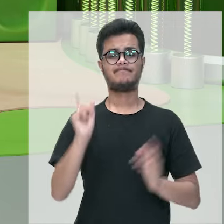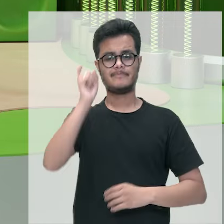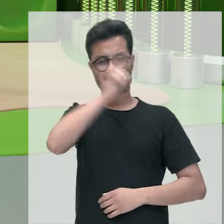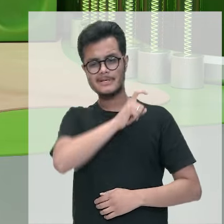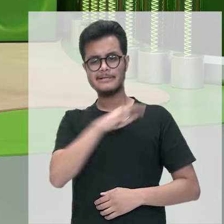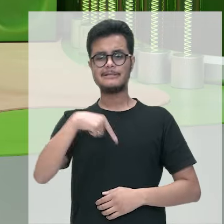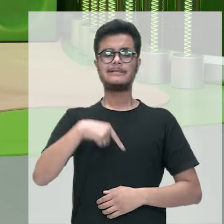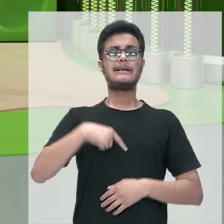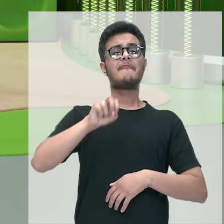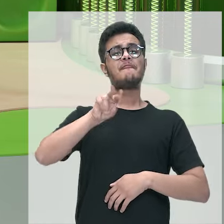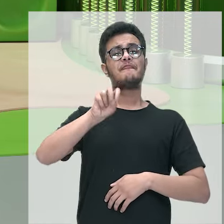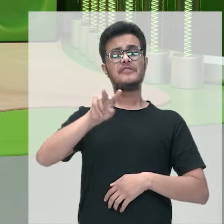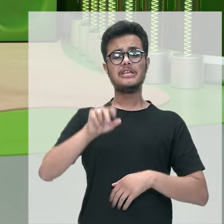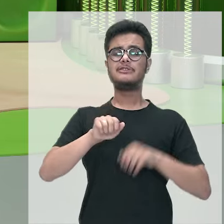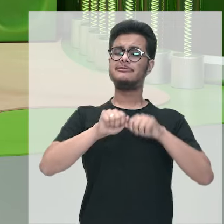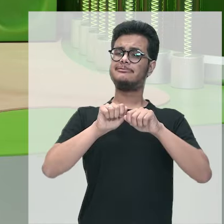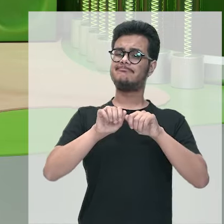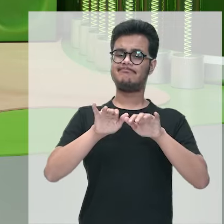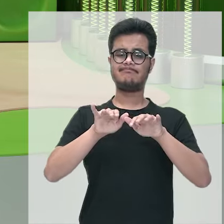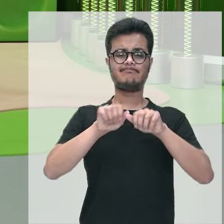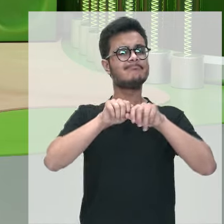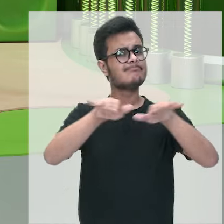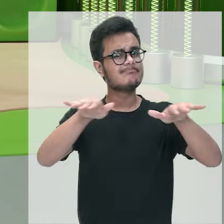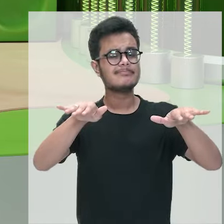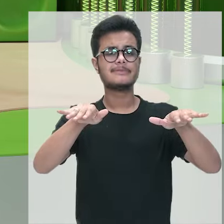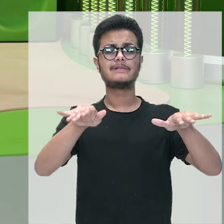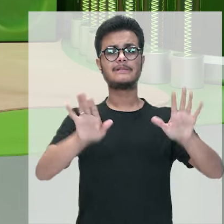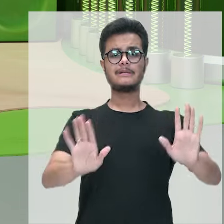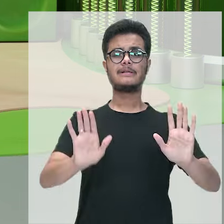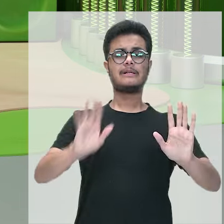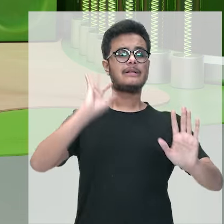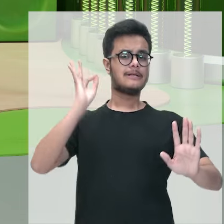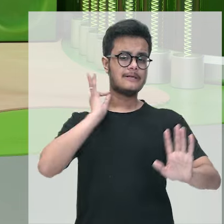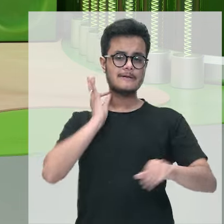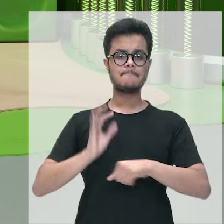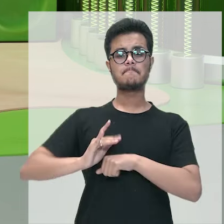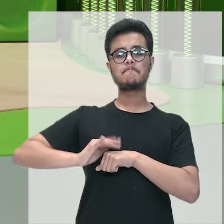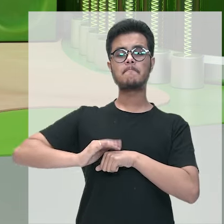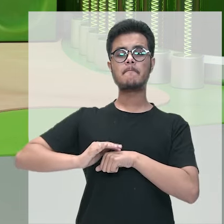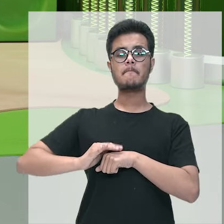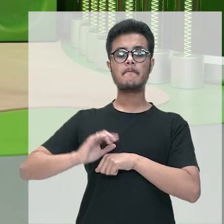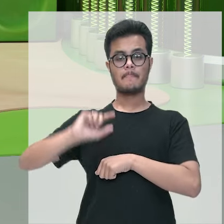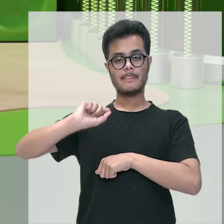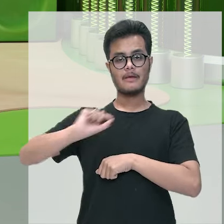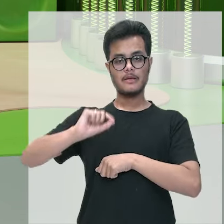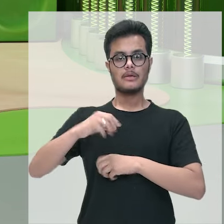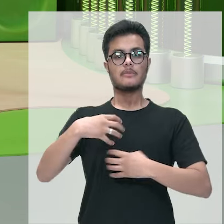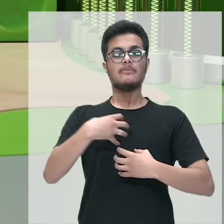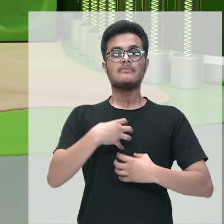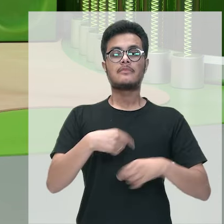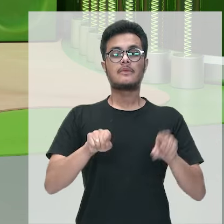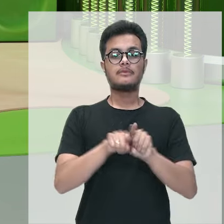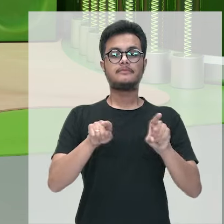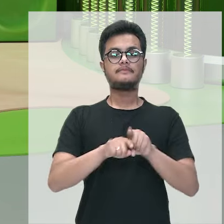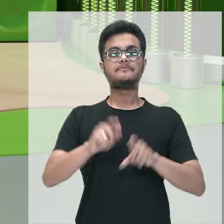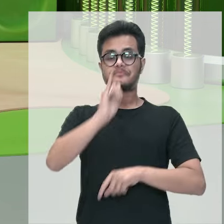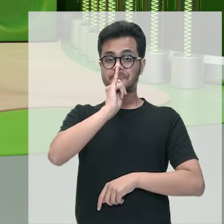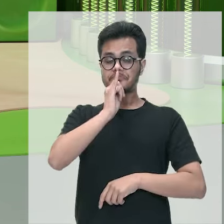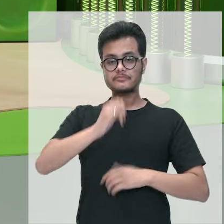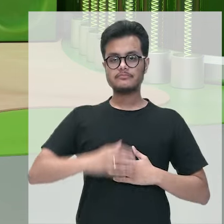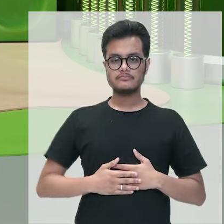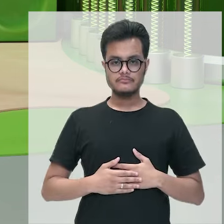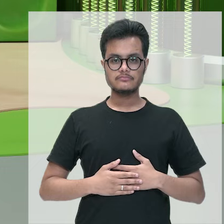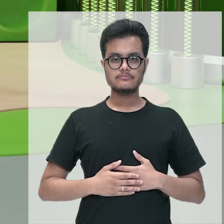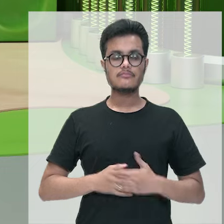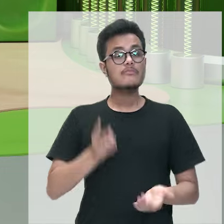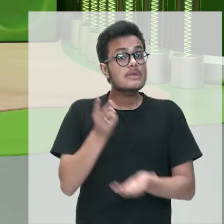epidemia dessa doença, né? Que, na verdade, ela é considerada também, ela tem um caráter endêmico, porque ela